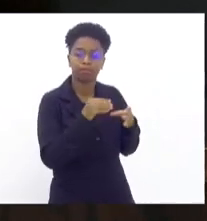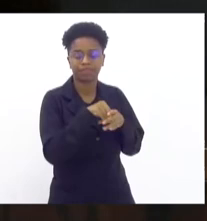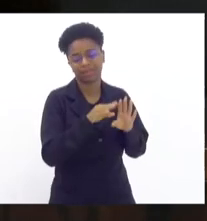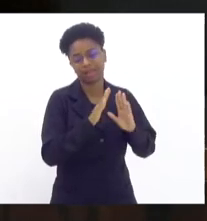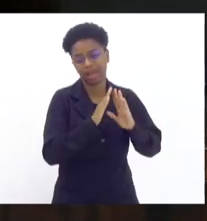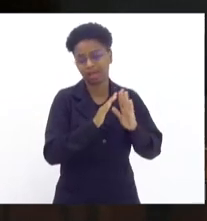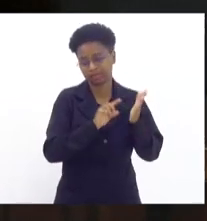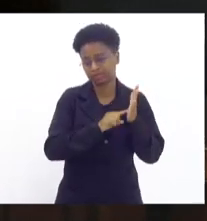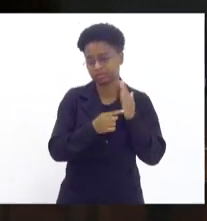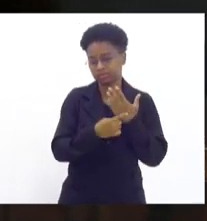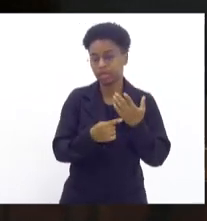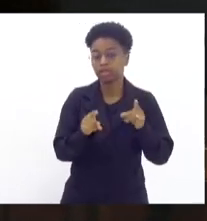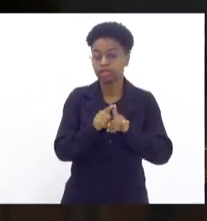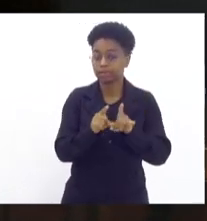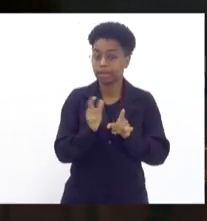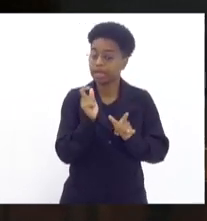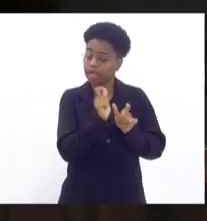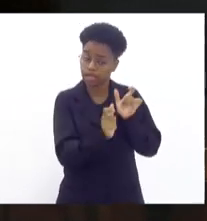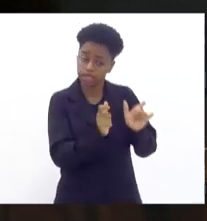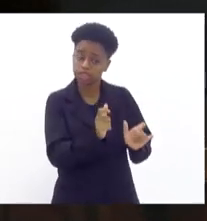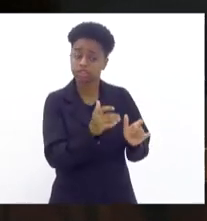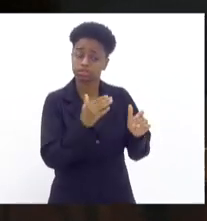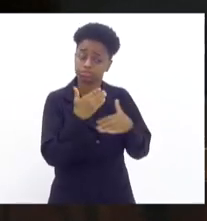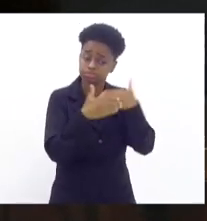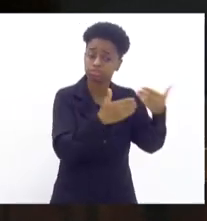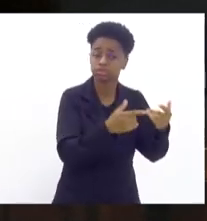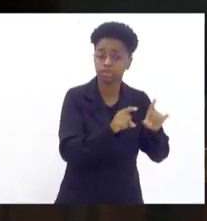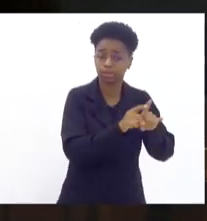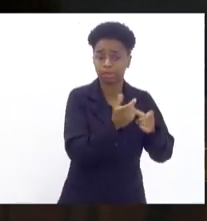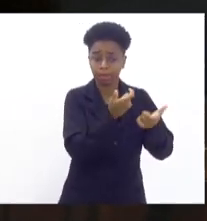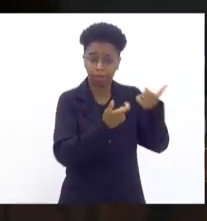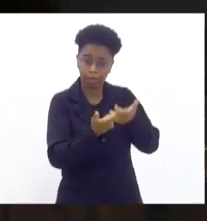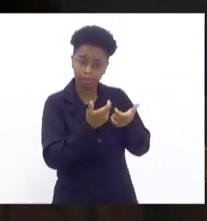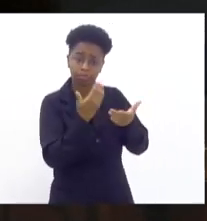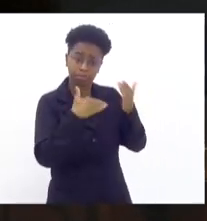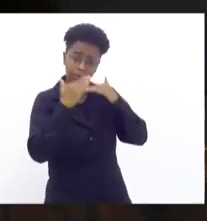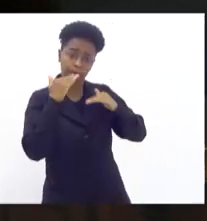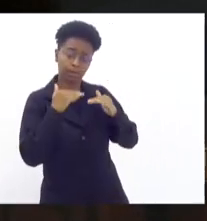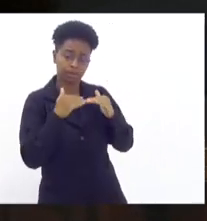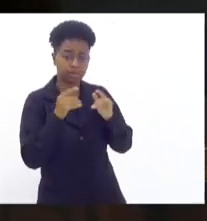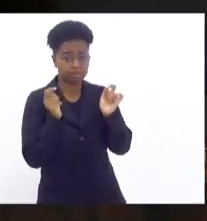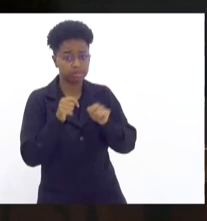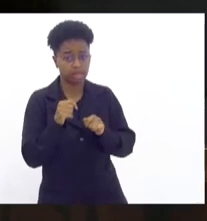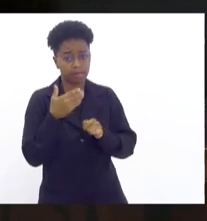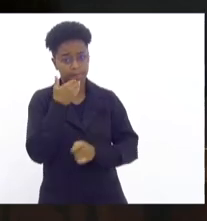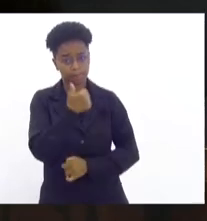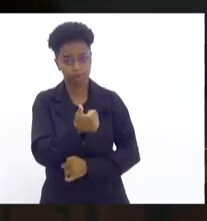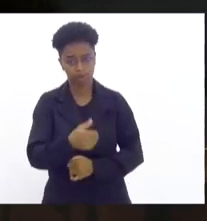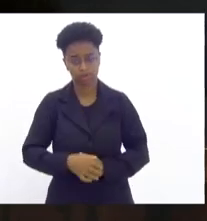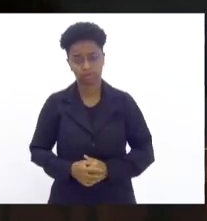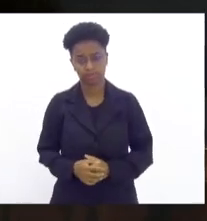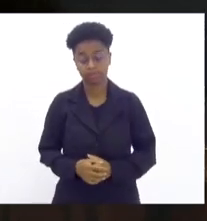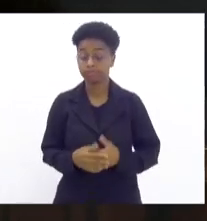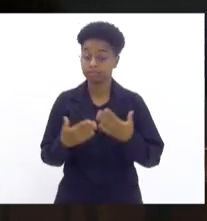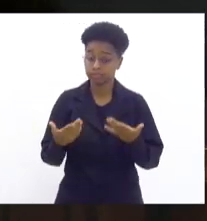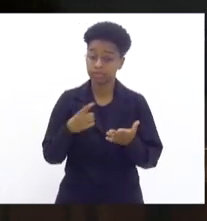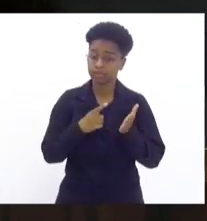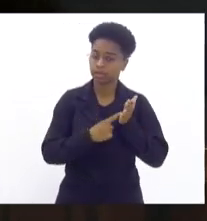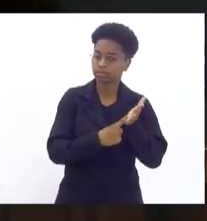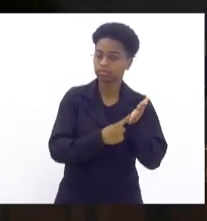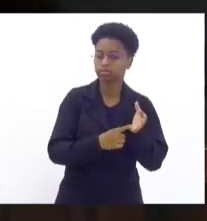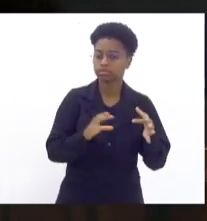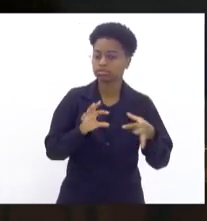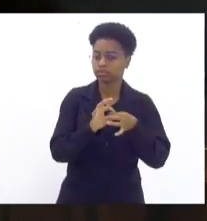construtivas, assim como nós, deputados, também somos criticados de forma construtiva para que cresçamos. Então, há uma parceria,